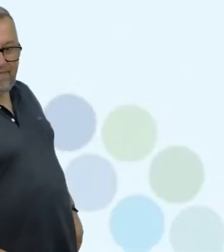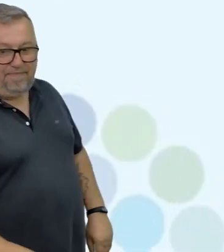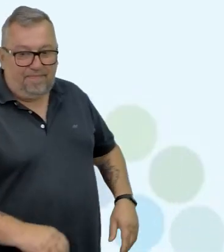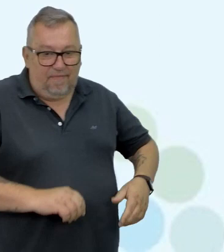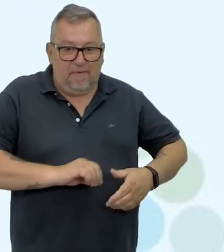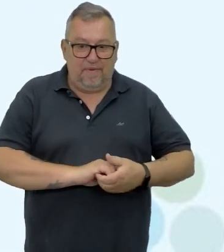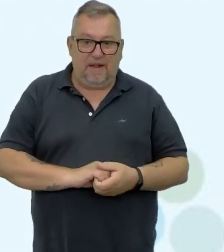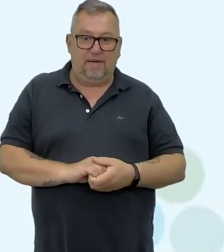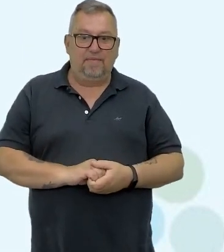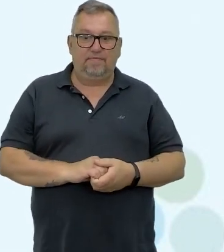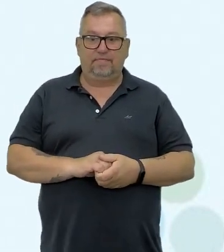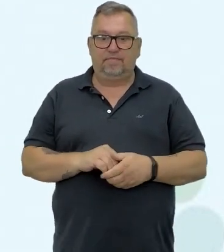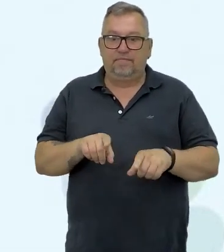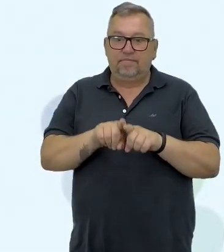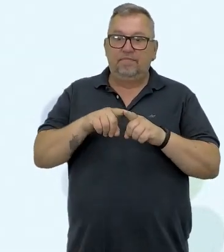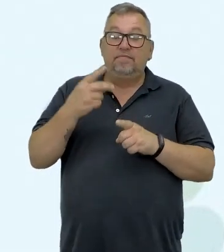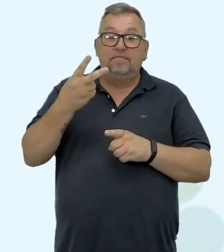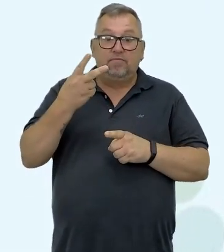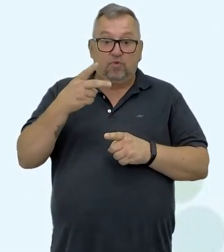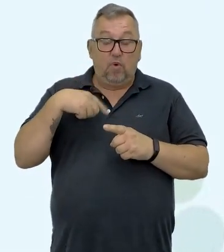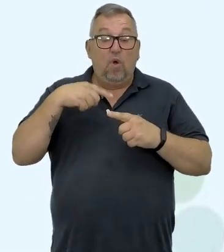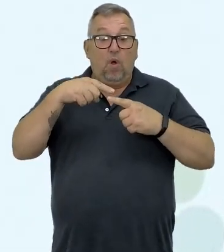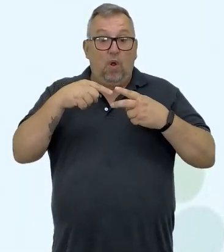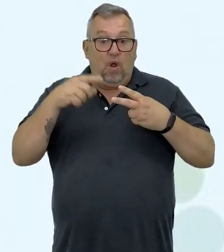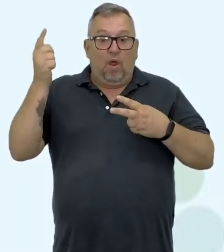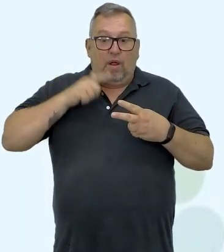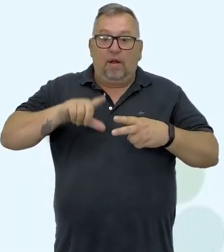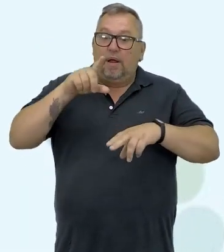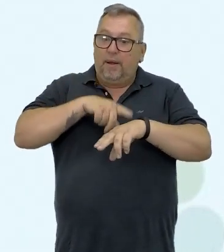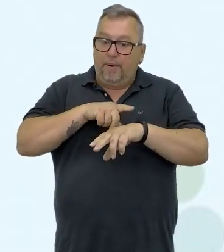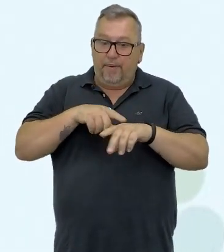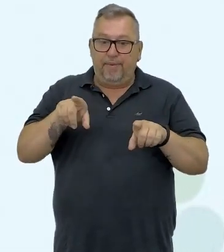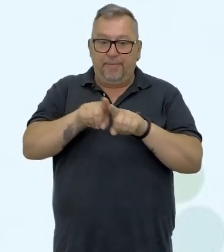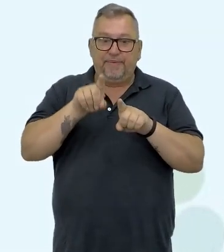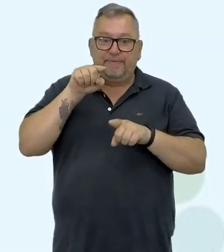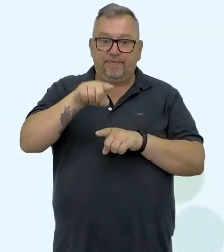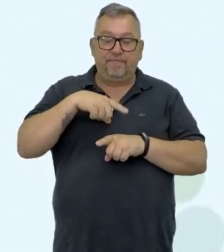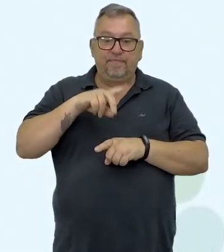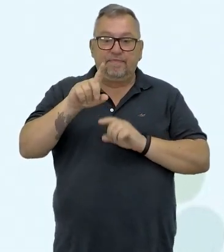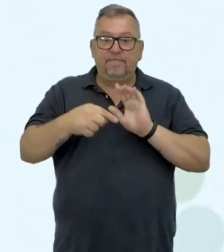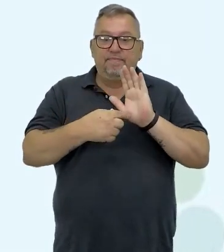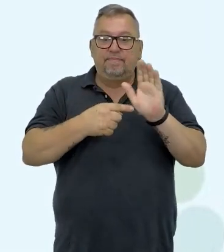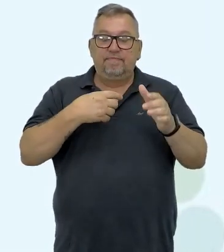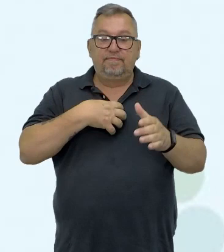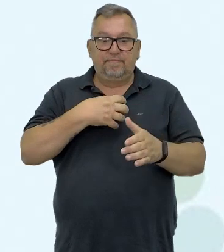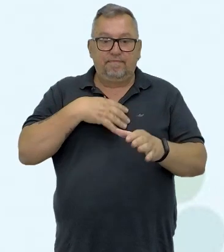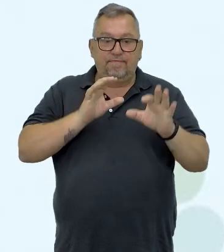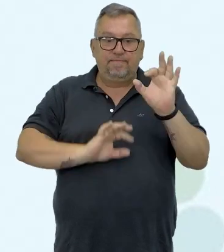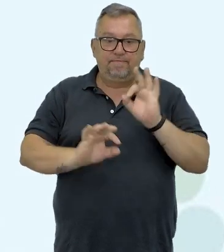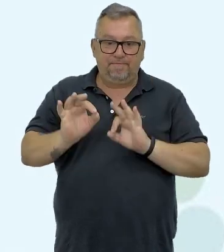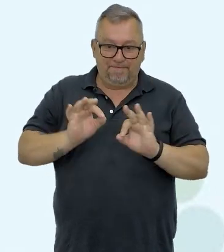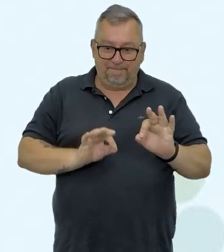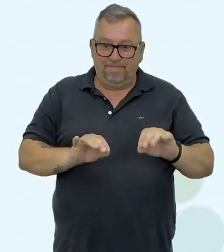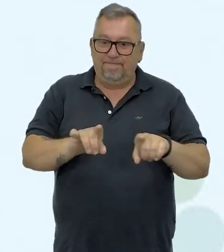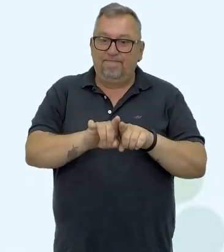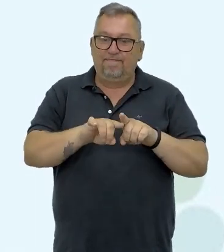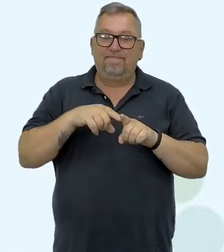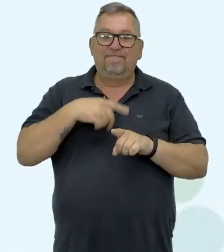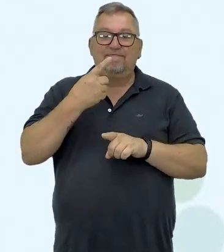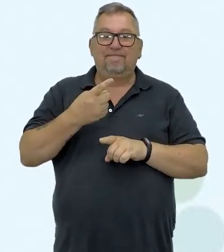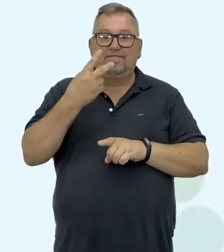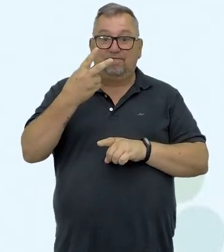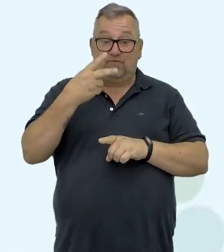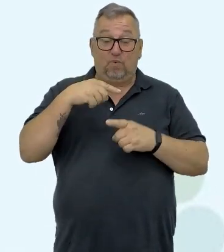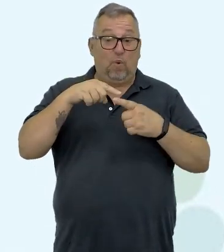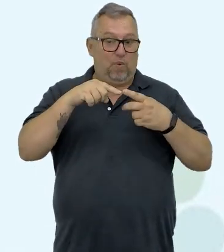motivos. Primeiro, porque você vai ganhar tempo. E segundo, que vocês vão apresentar isso de forma organizada, né? Eu falei só dois